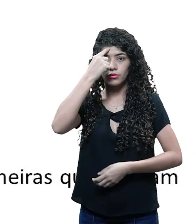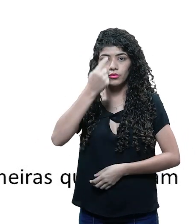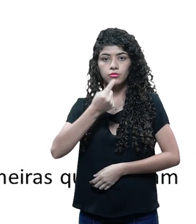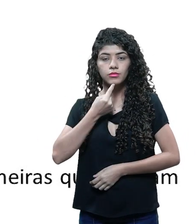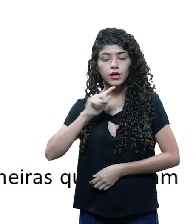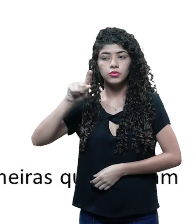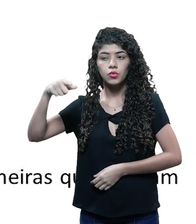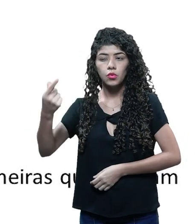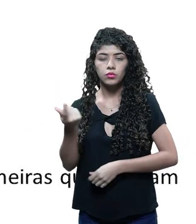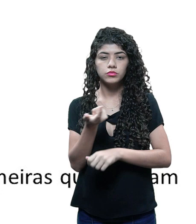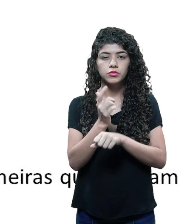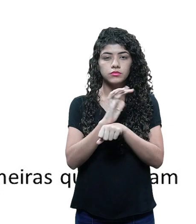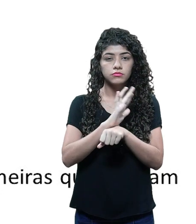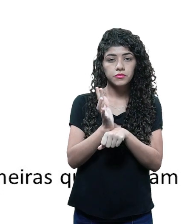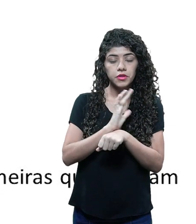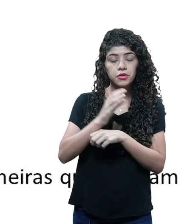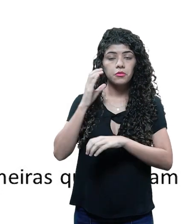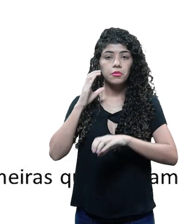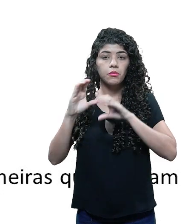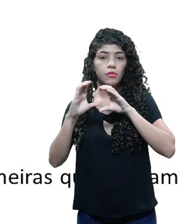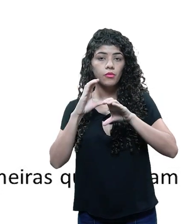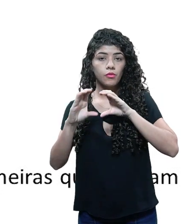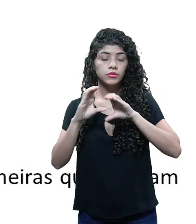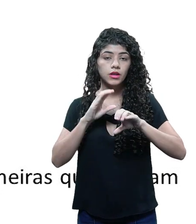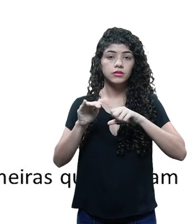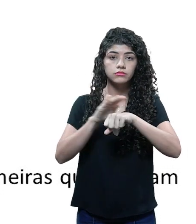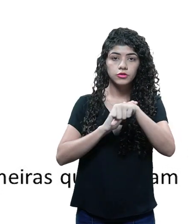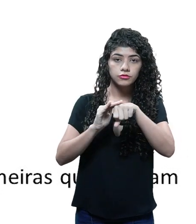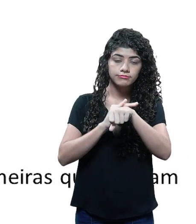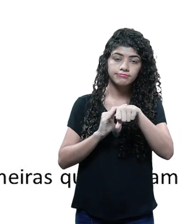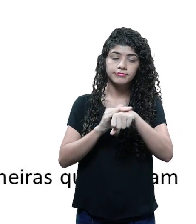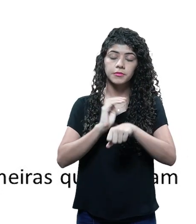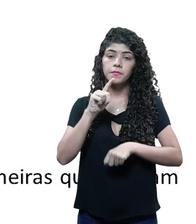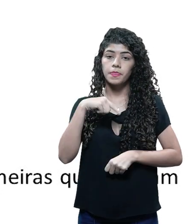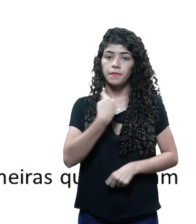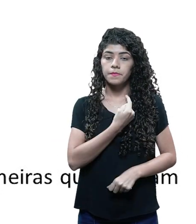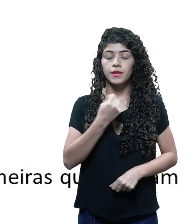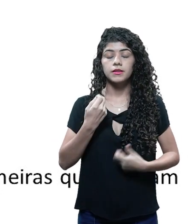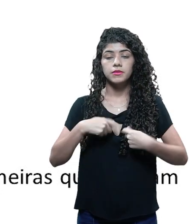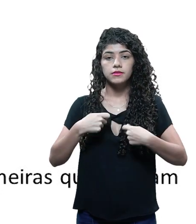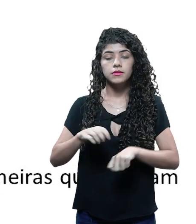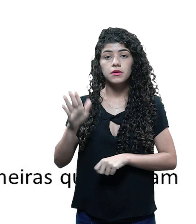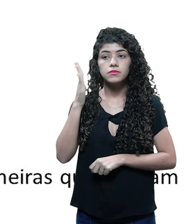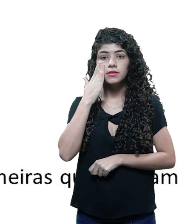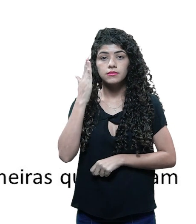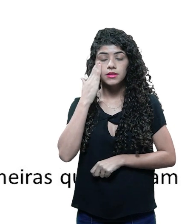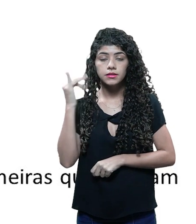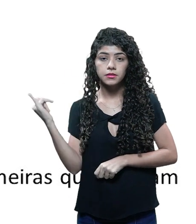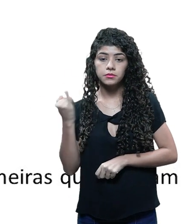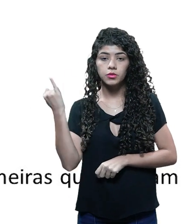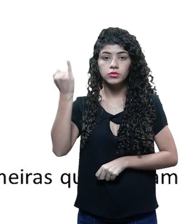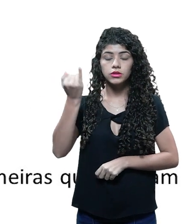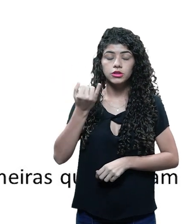imagens, com trechos de outros filmes, com músicas, com diálogos. Então, importante que a gente entenda todo esse